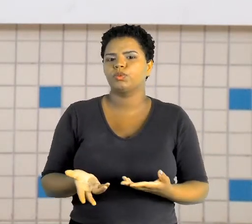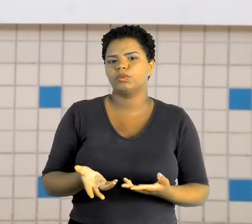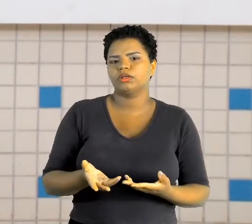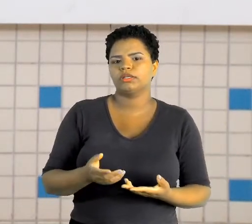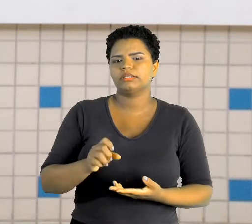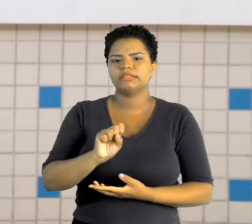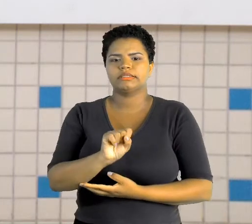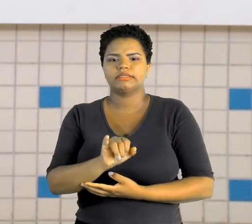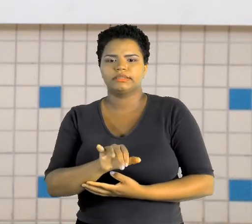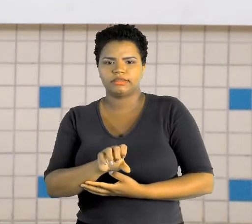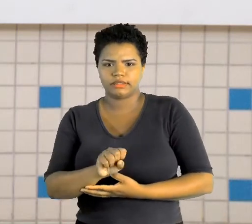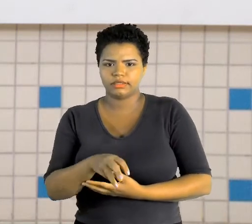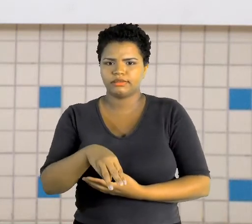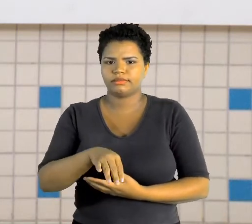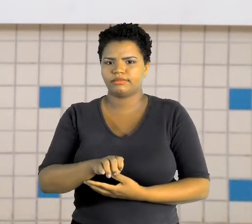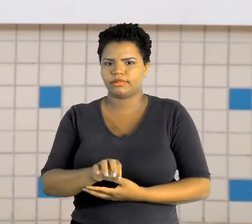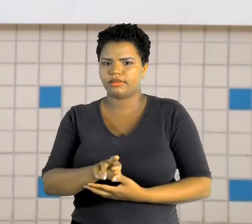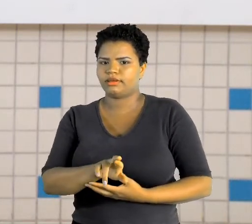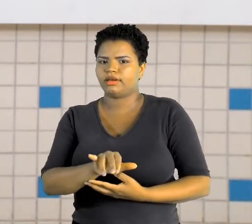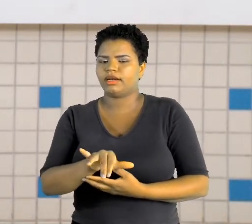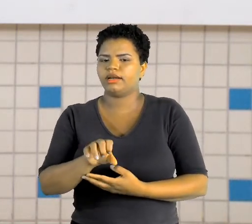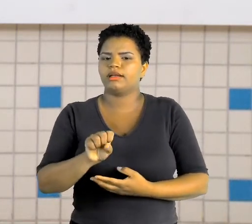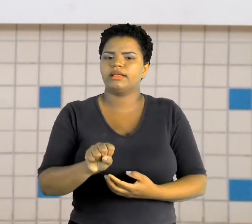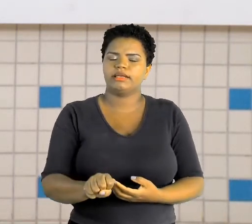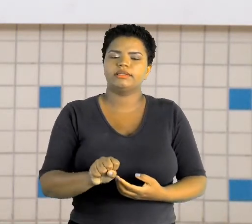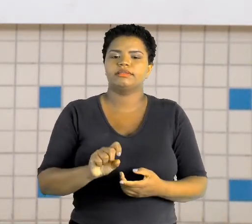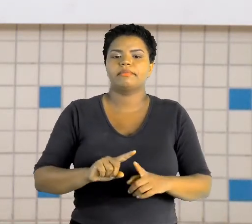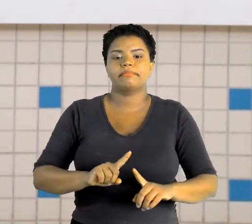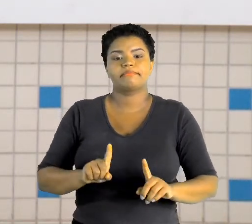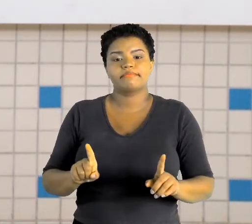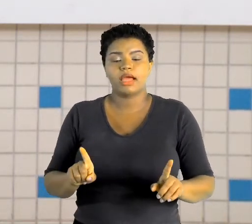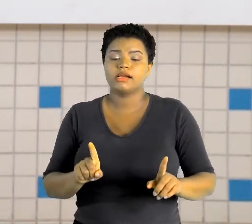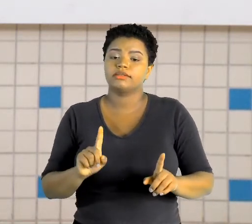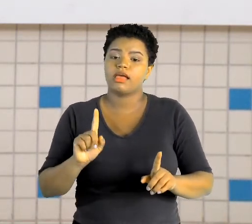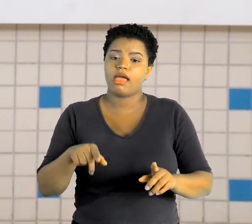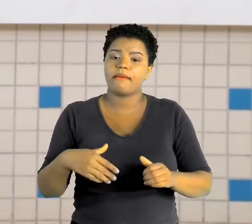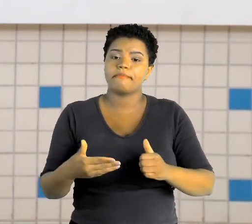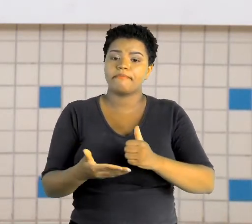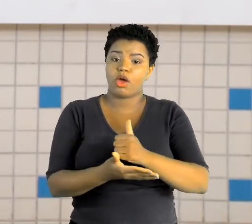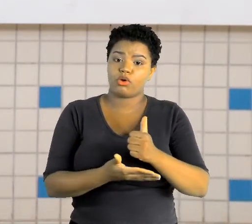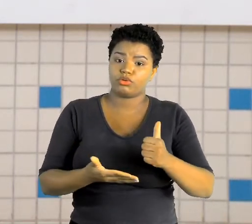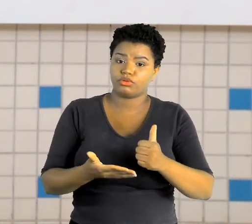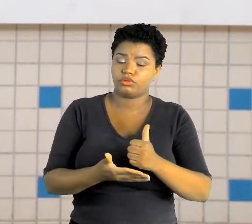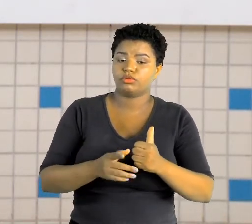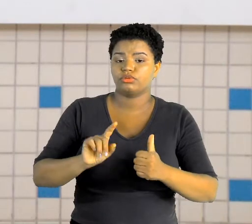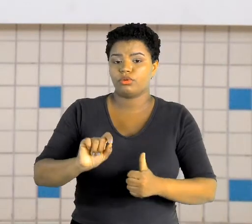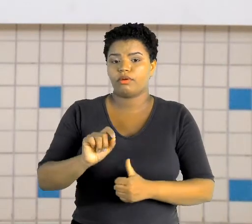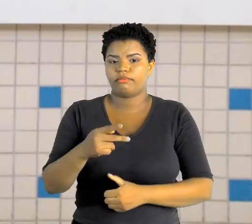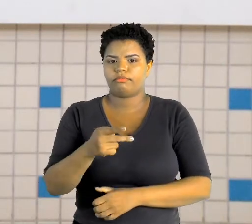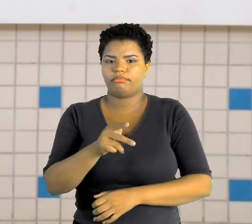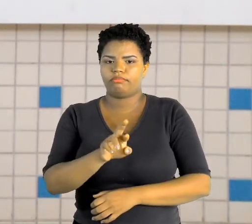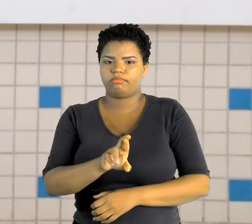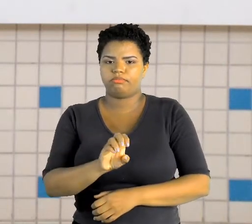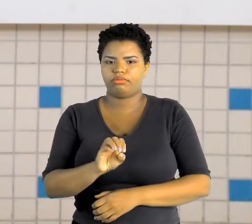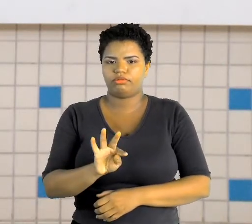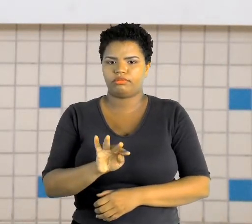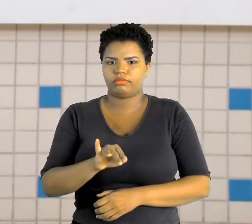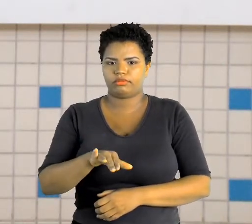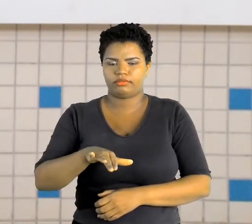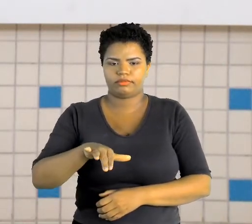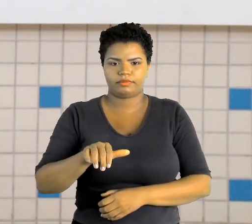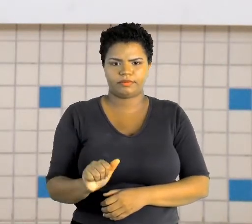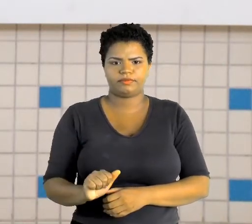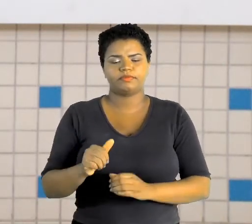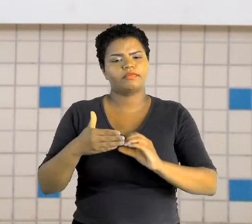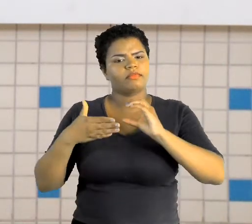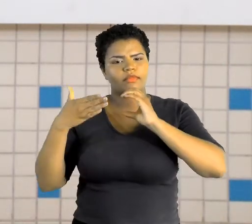sais minerais, mas ele é uma importante fonte de proteínas. Os carboidratos,